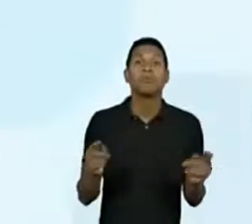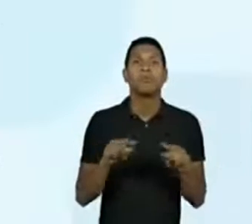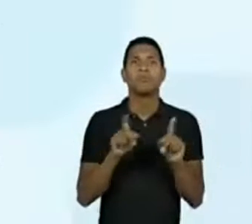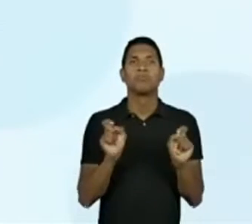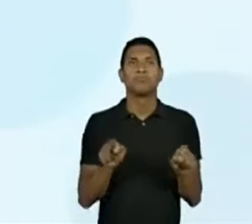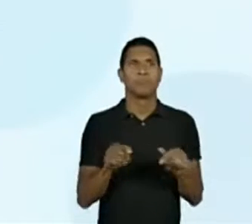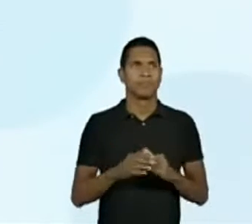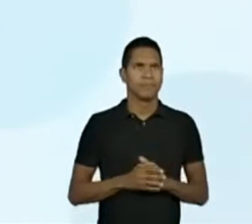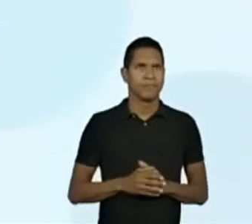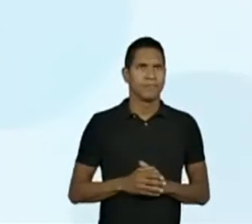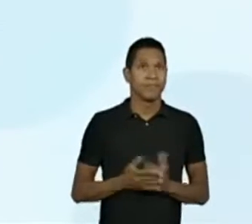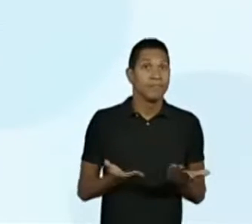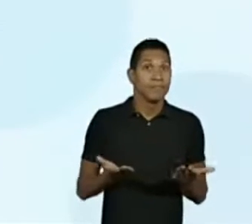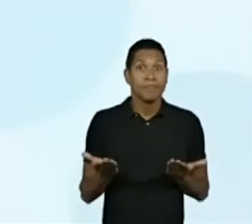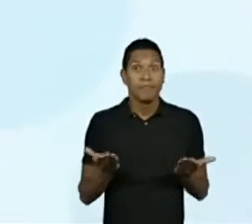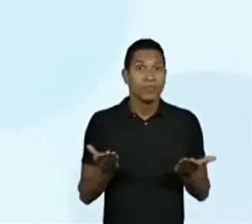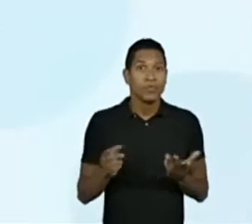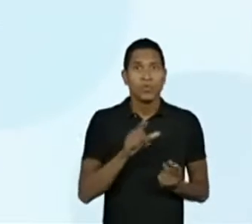Amena? Quente?